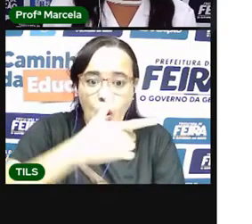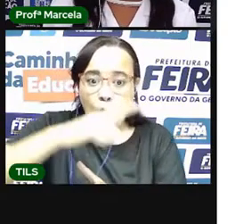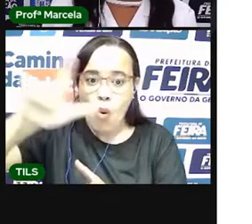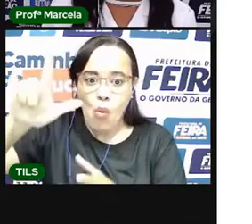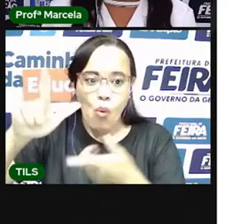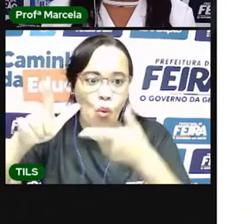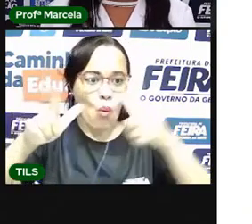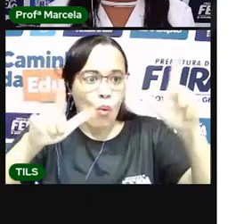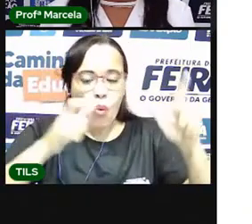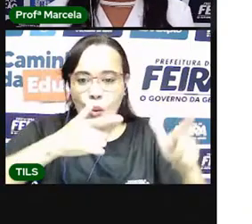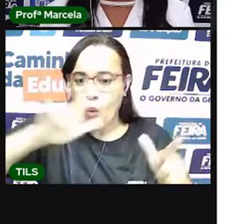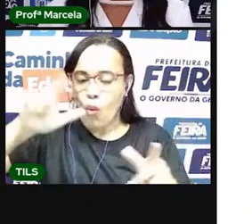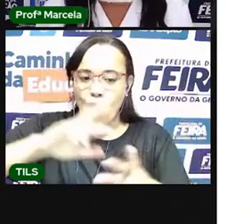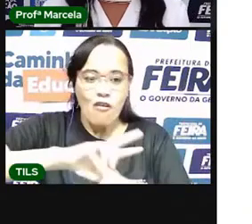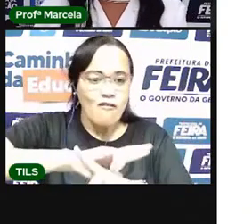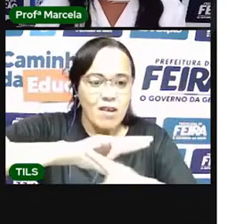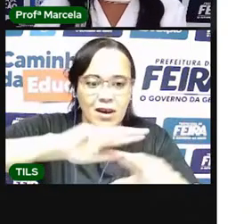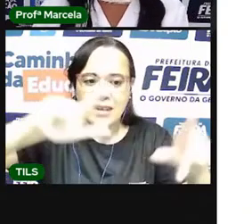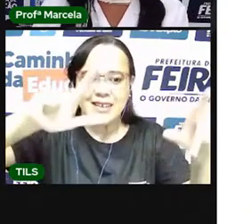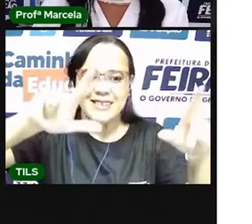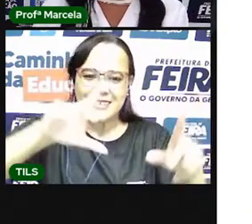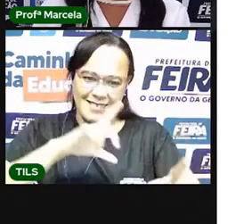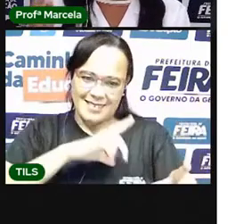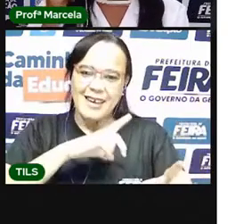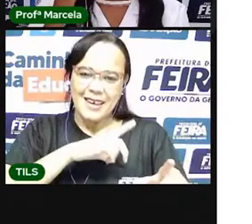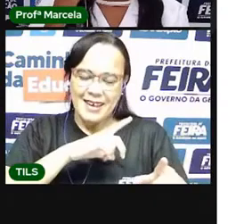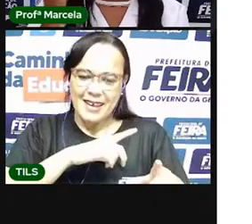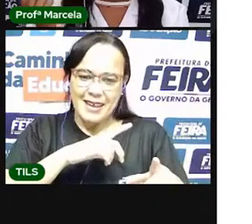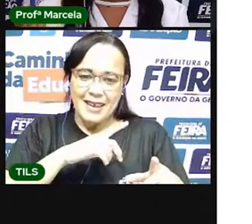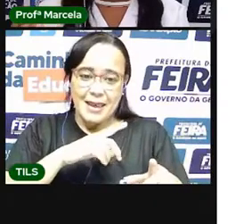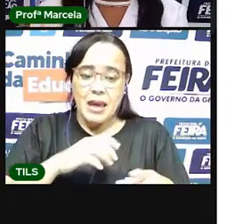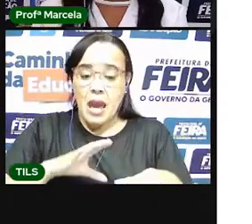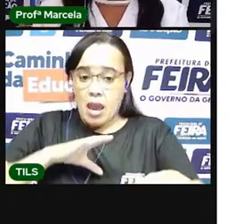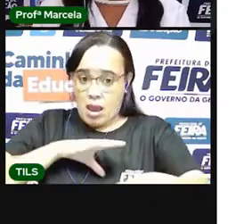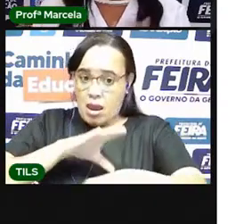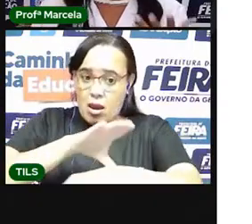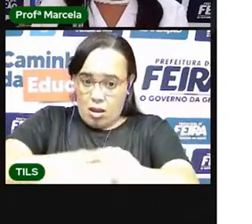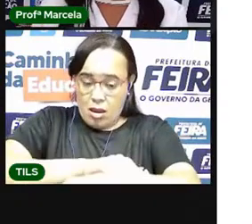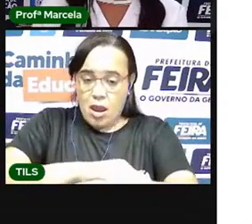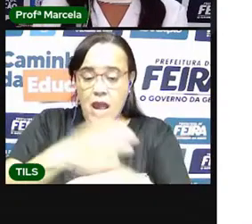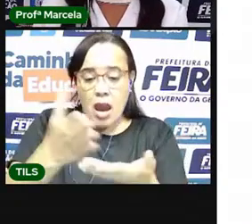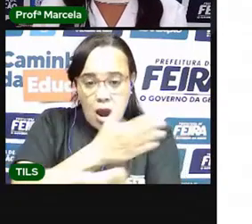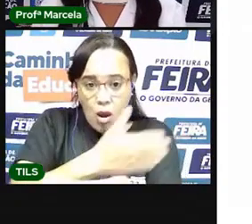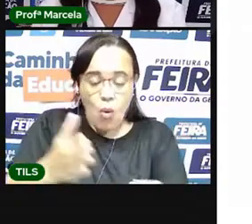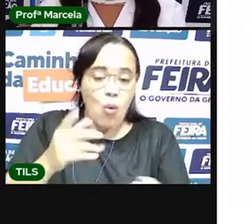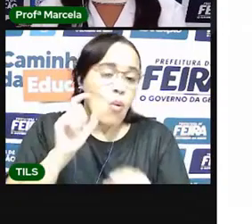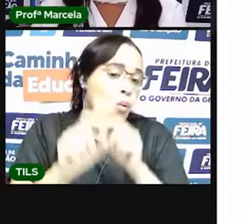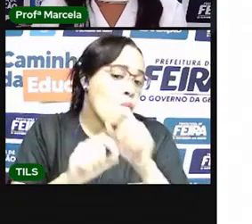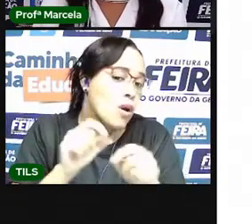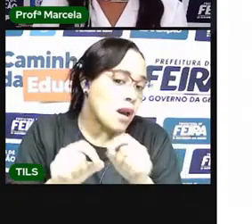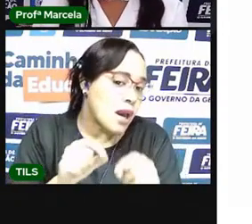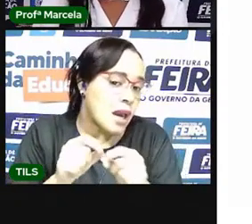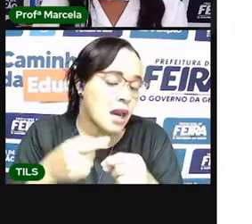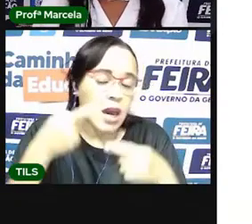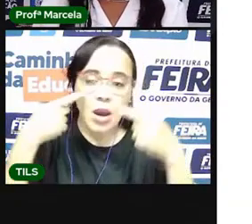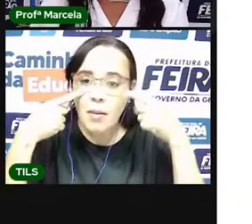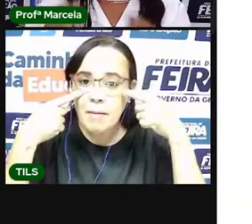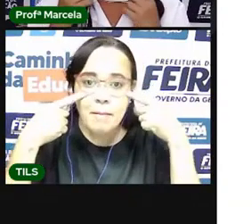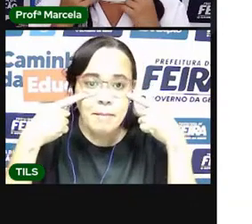foram herdadas dos europeus, a pele branca, os olhos claros, olhos azuis, verdes,